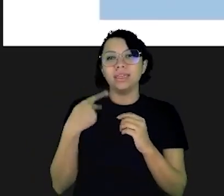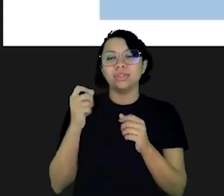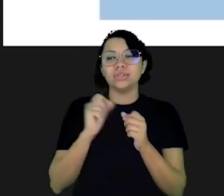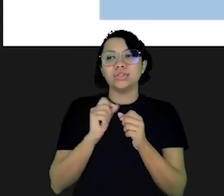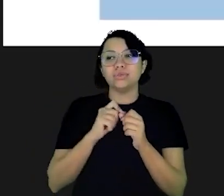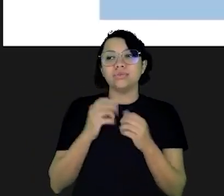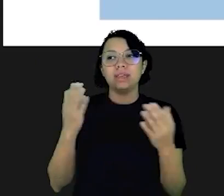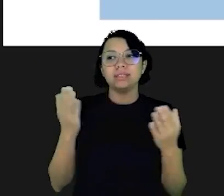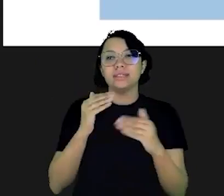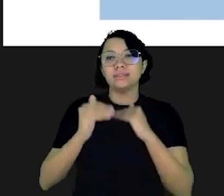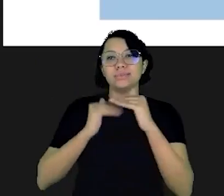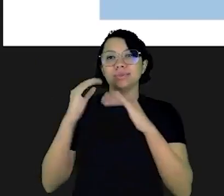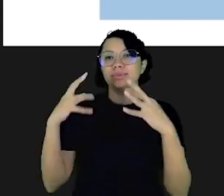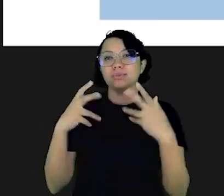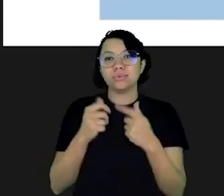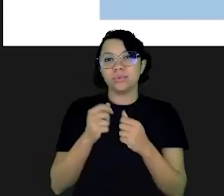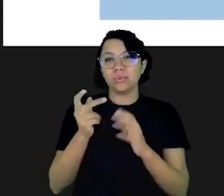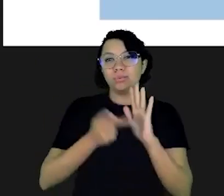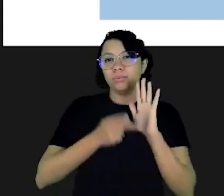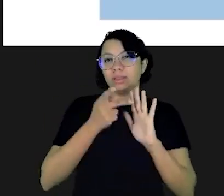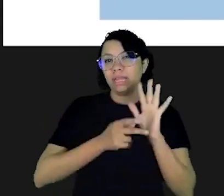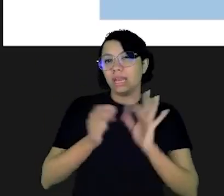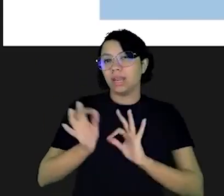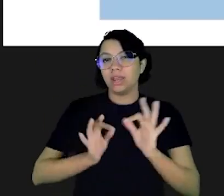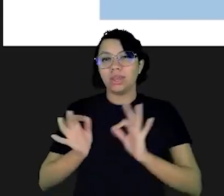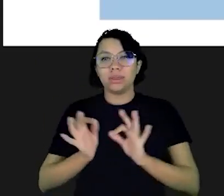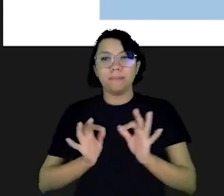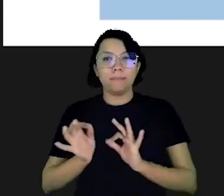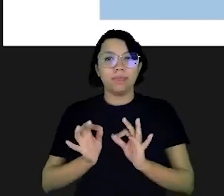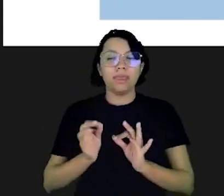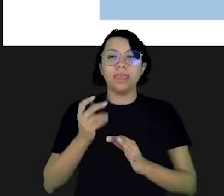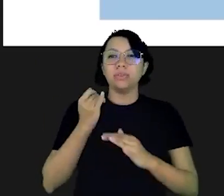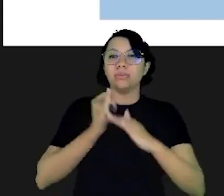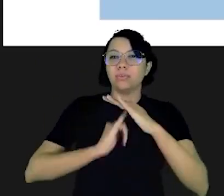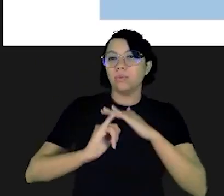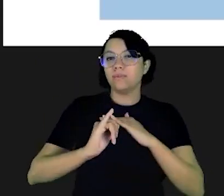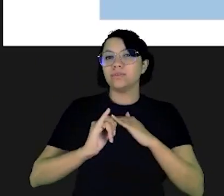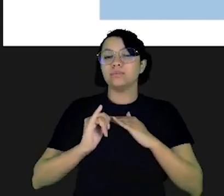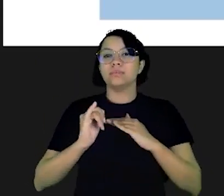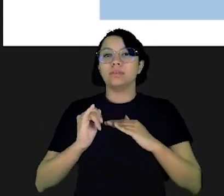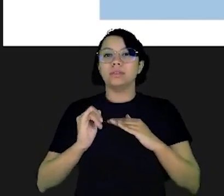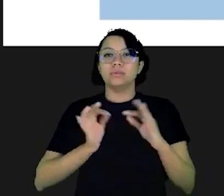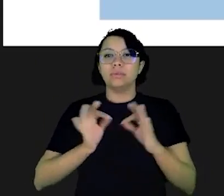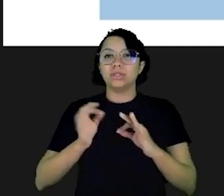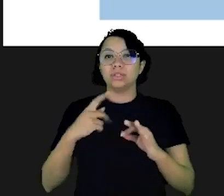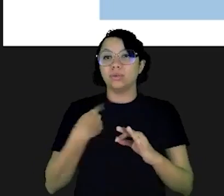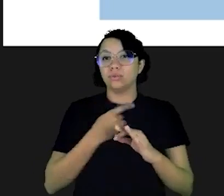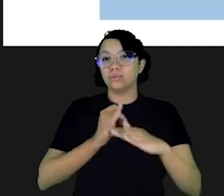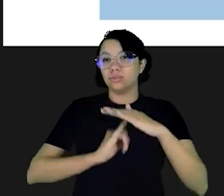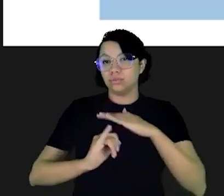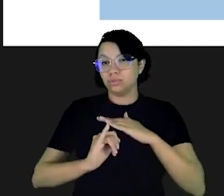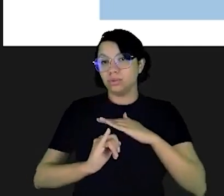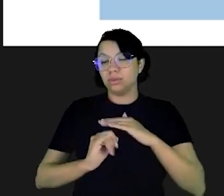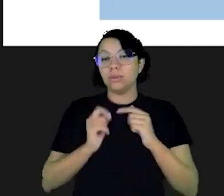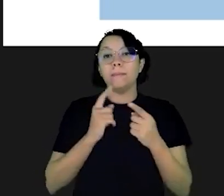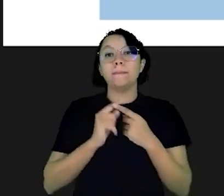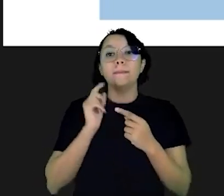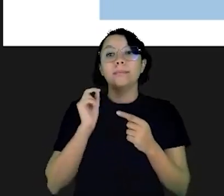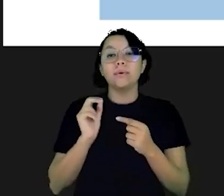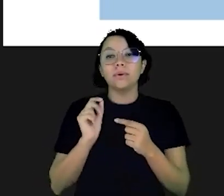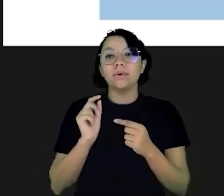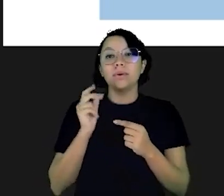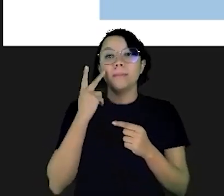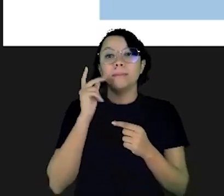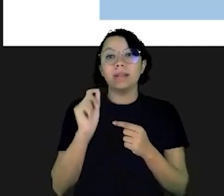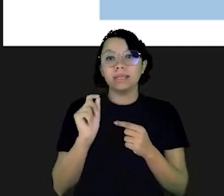investimentos. Para que a gente faz esse processo todo? Para que a gente faz o planejamento? Para que a gente faz o investimento, o planejamento